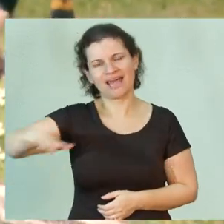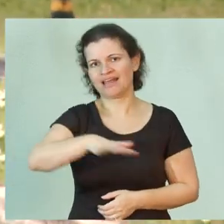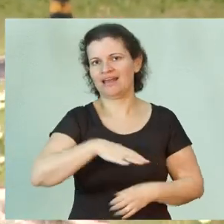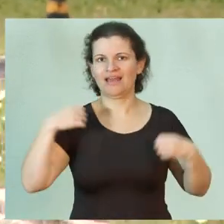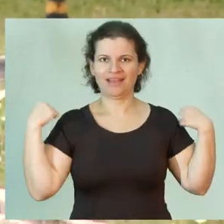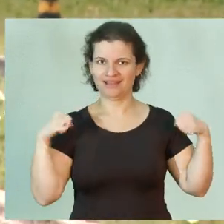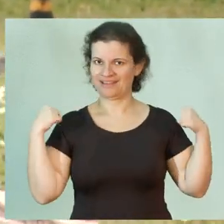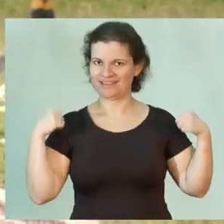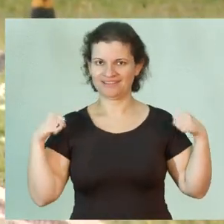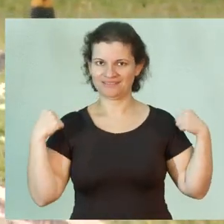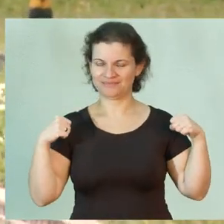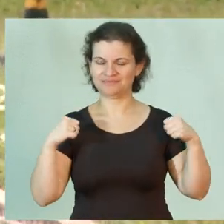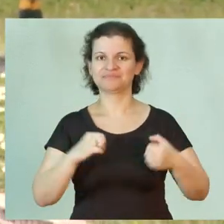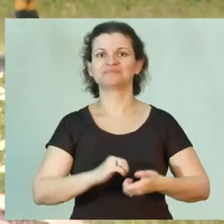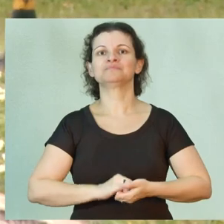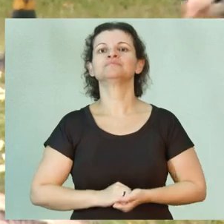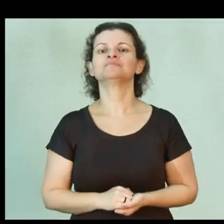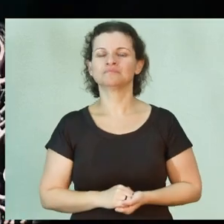educação física.